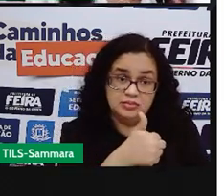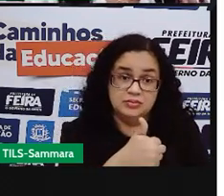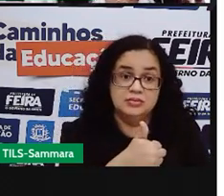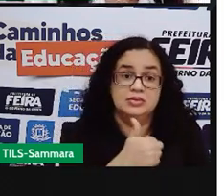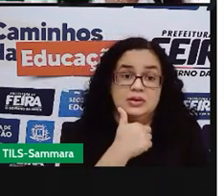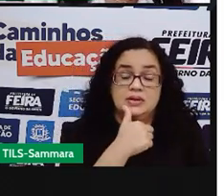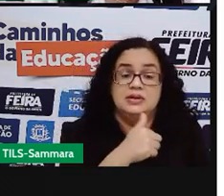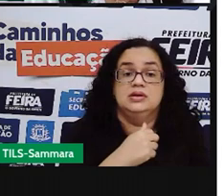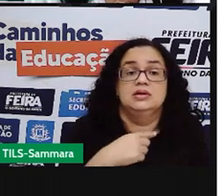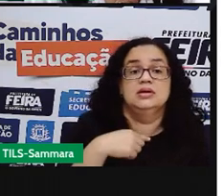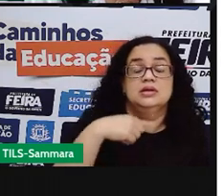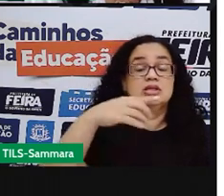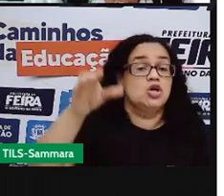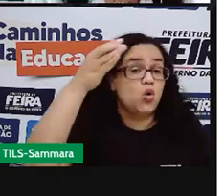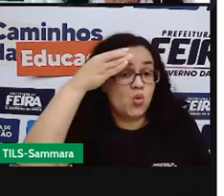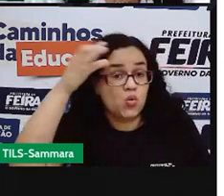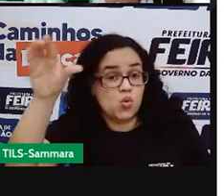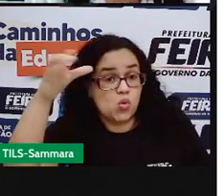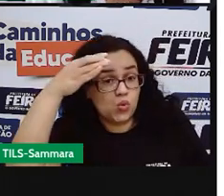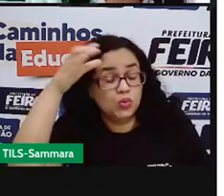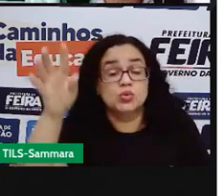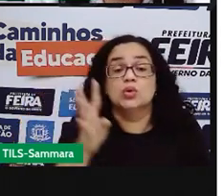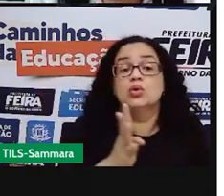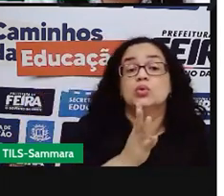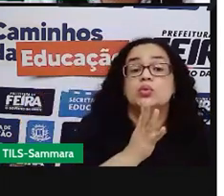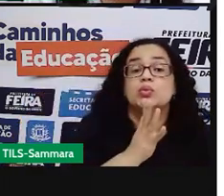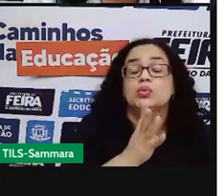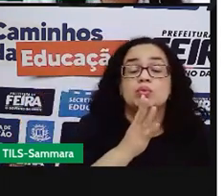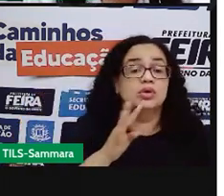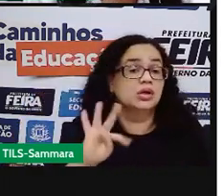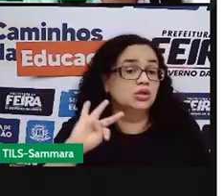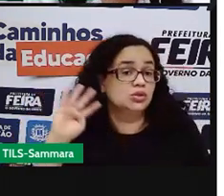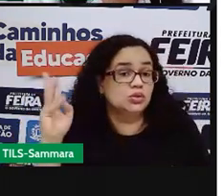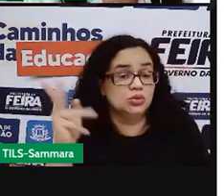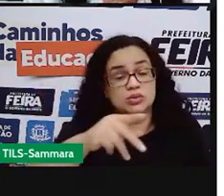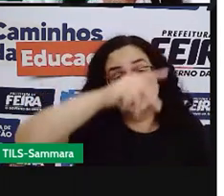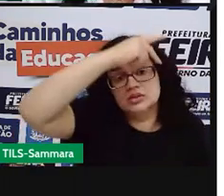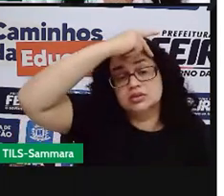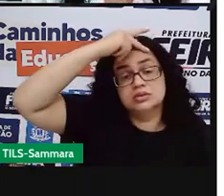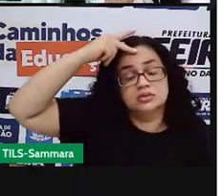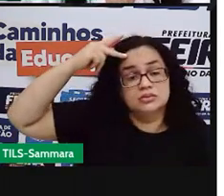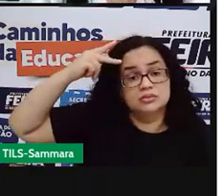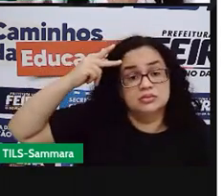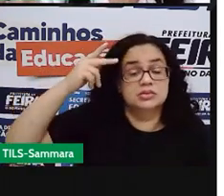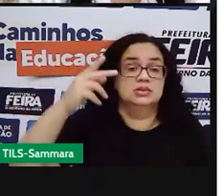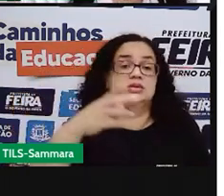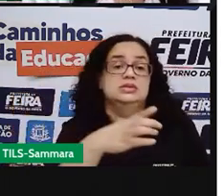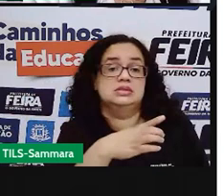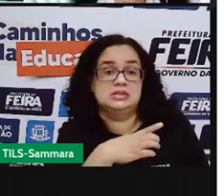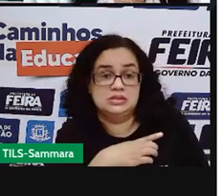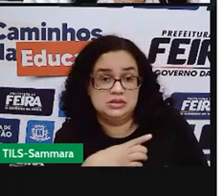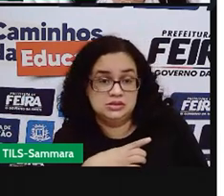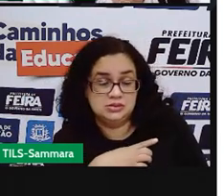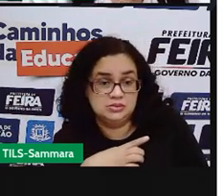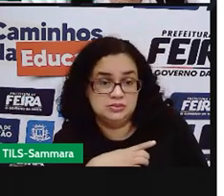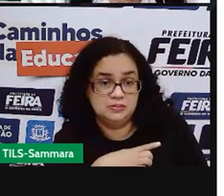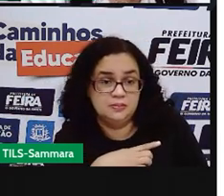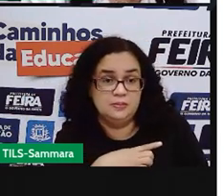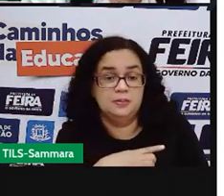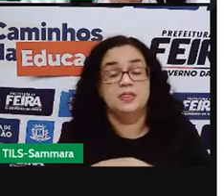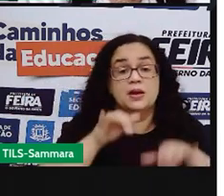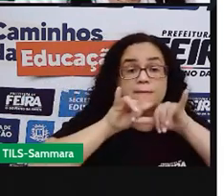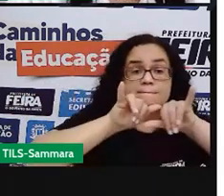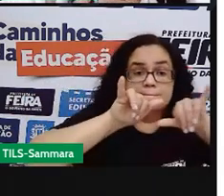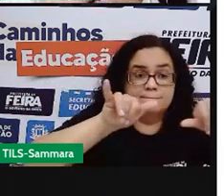essa cultura, esse conhecimento a todas as pessoas que tiverem acesso às